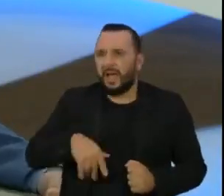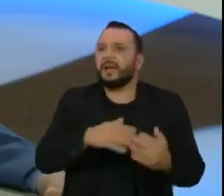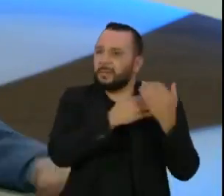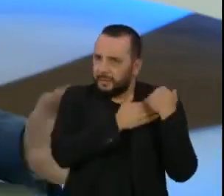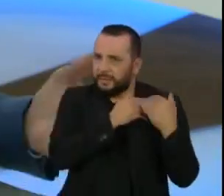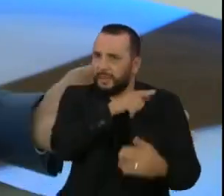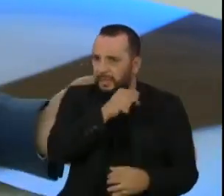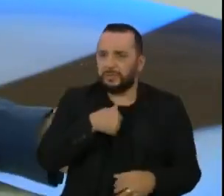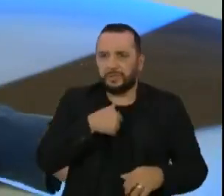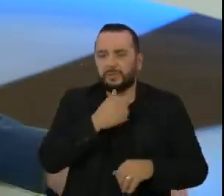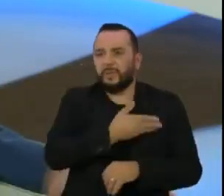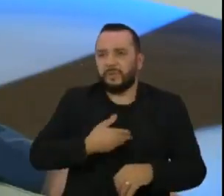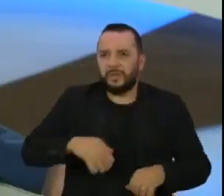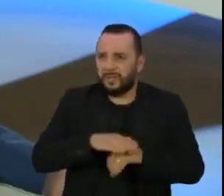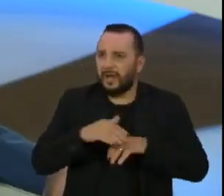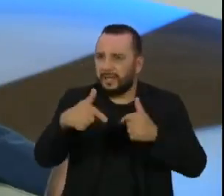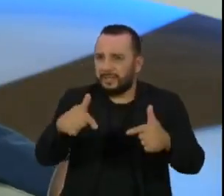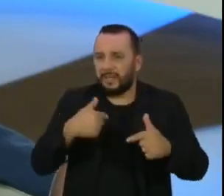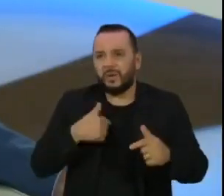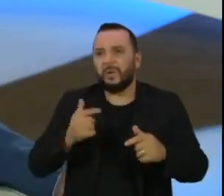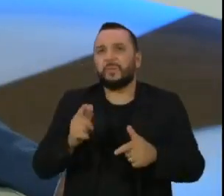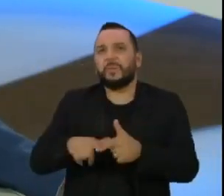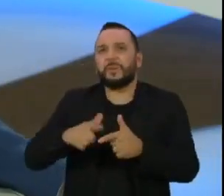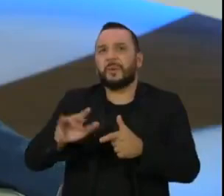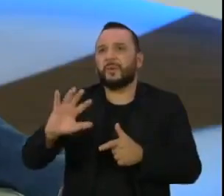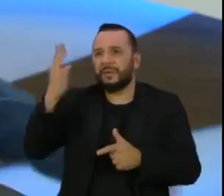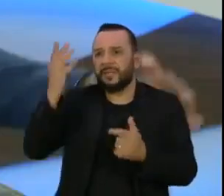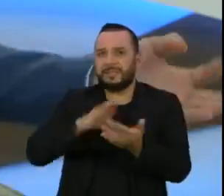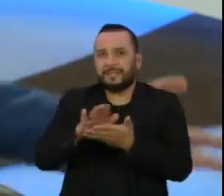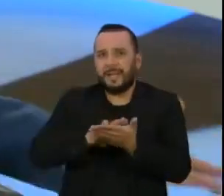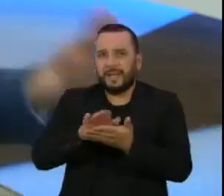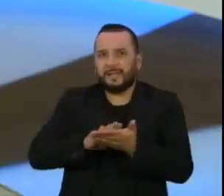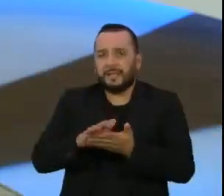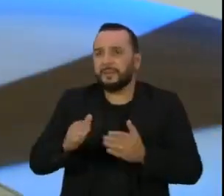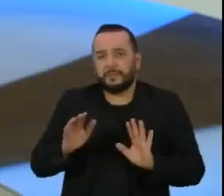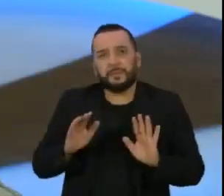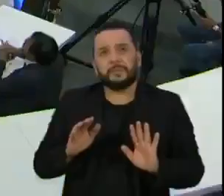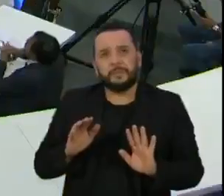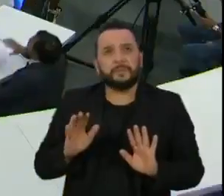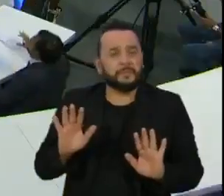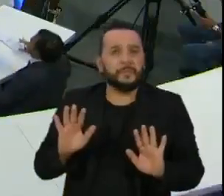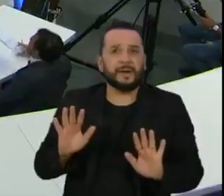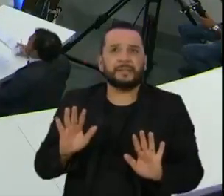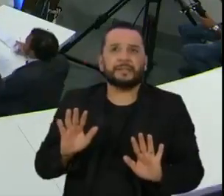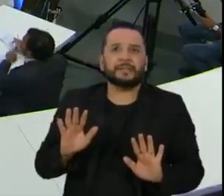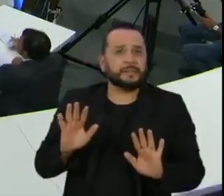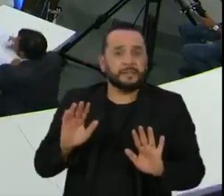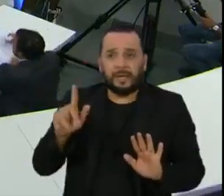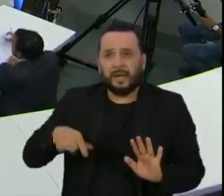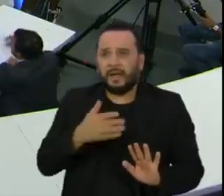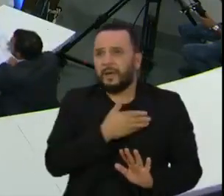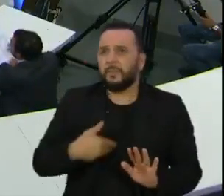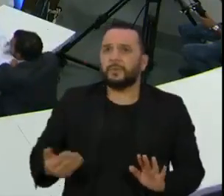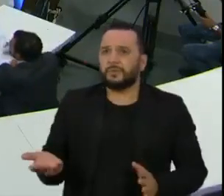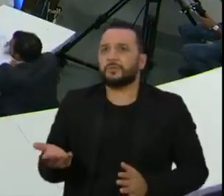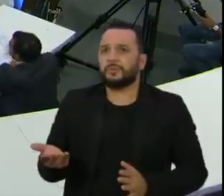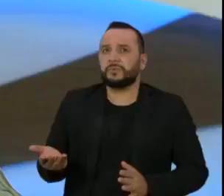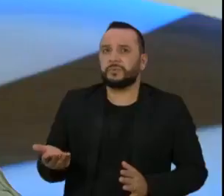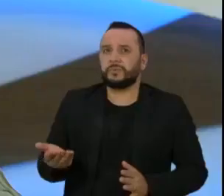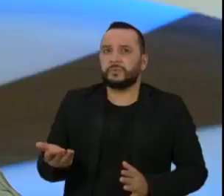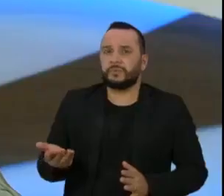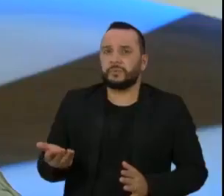Complementar 140, isso não acontece. Os Estados. Mas no momento específico, a causa não é. Isso,